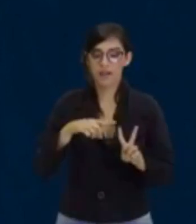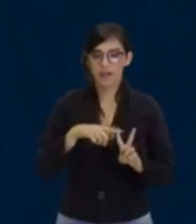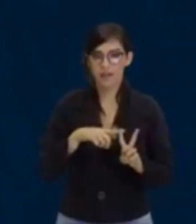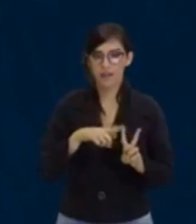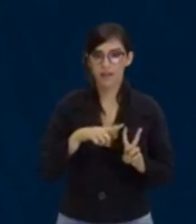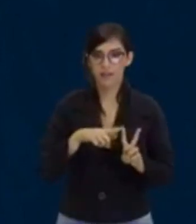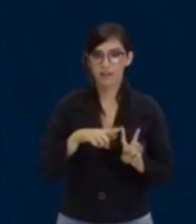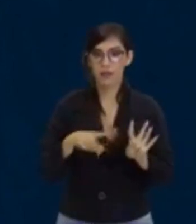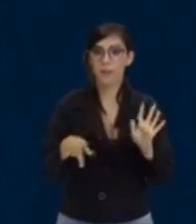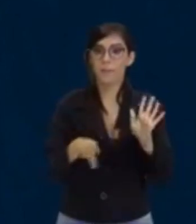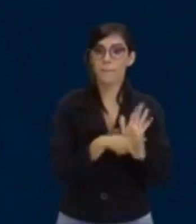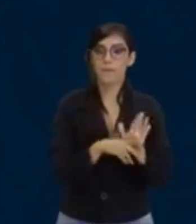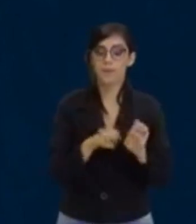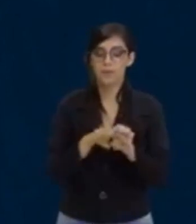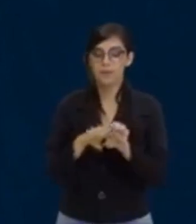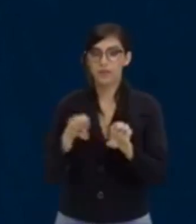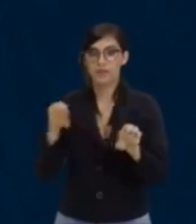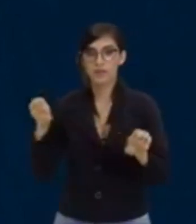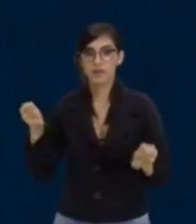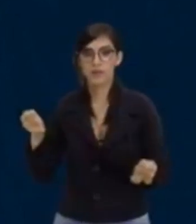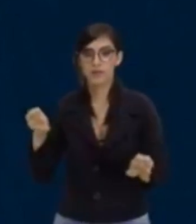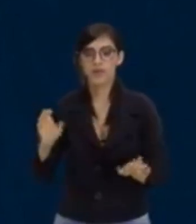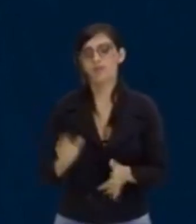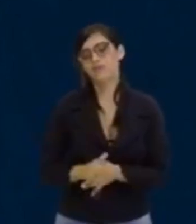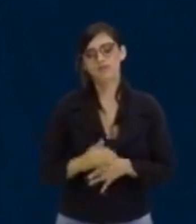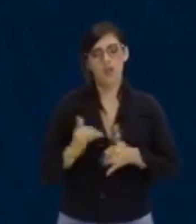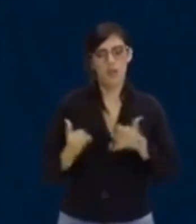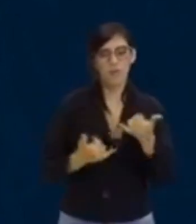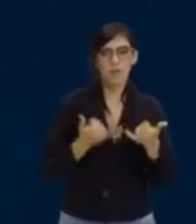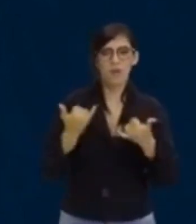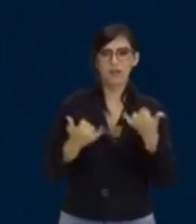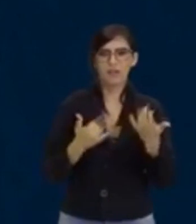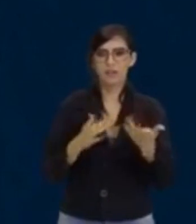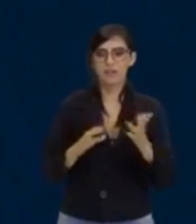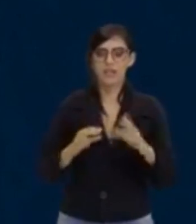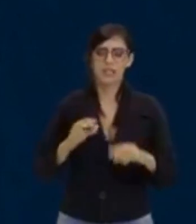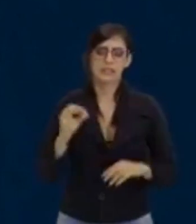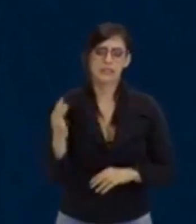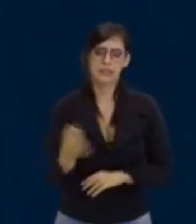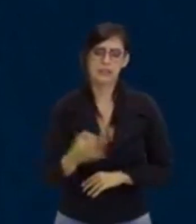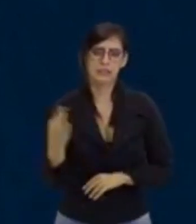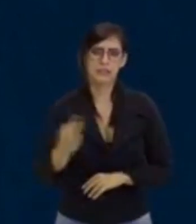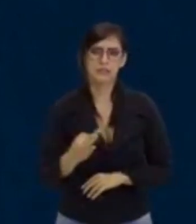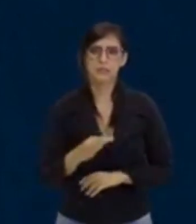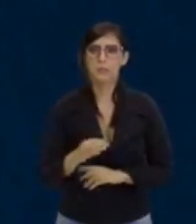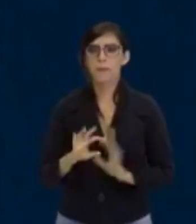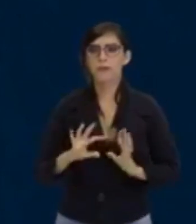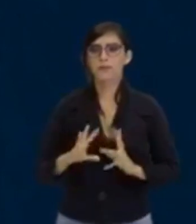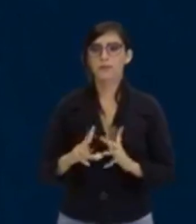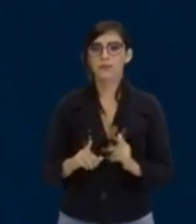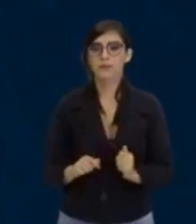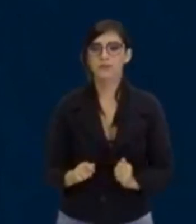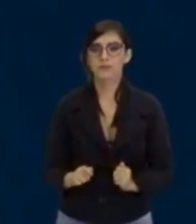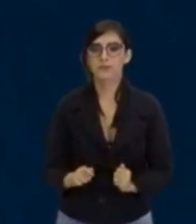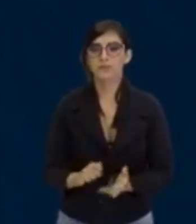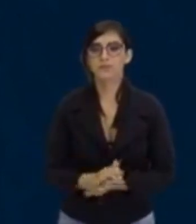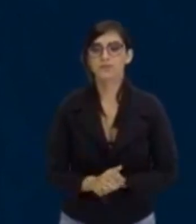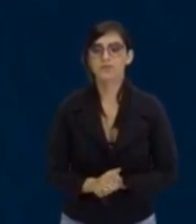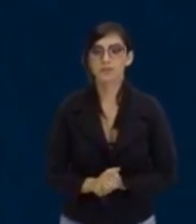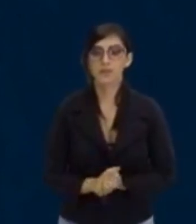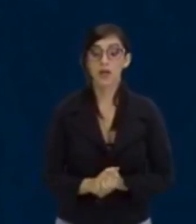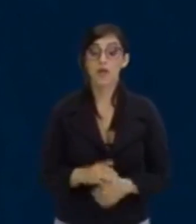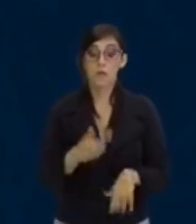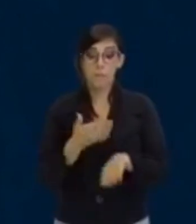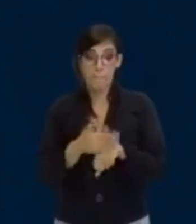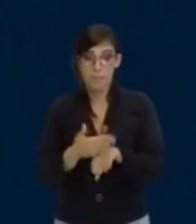E nessa hora onde já, professor, está brincando com a gente. Isso vai dar certo para todo mundo. Vamos verificar. Vou testar agora para quem?